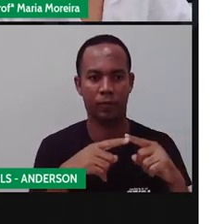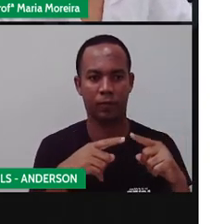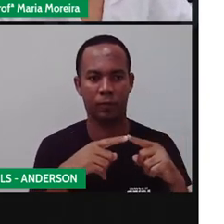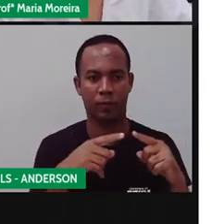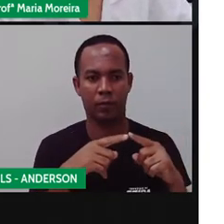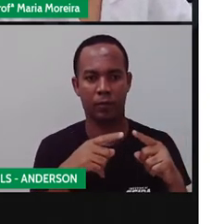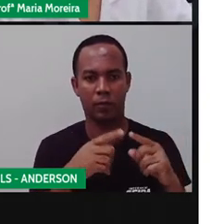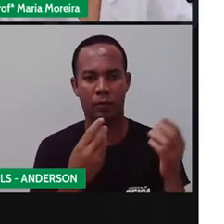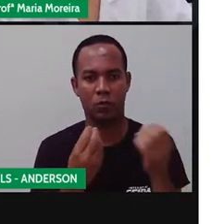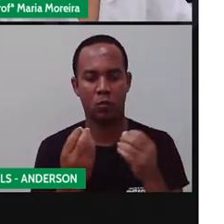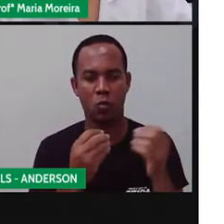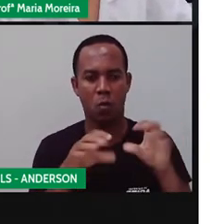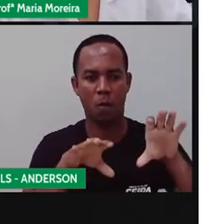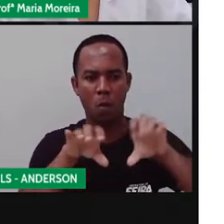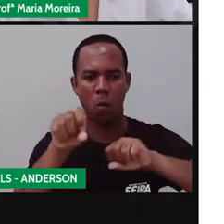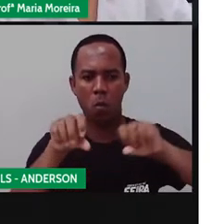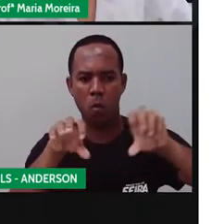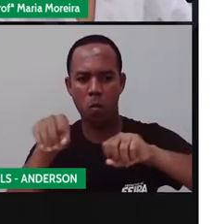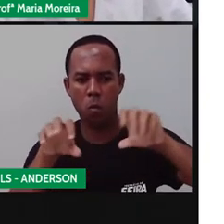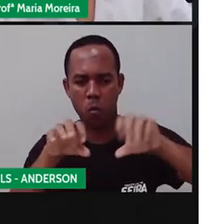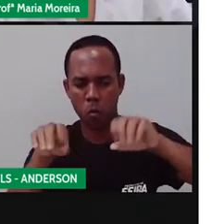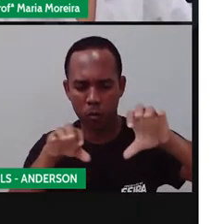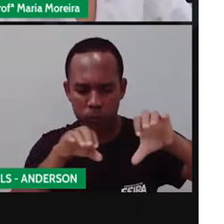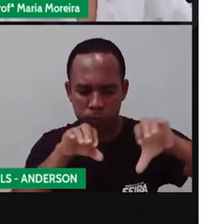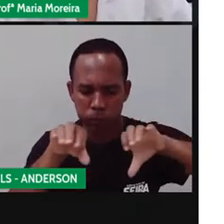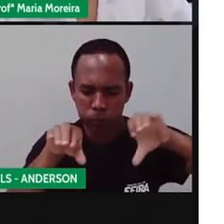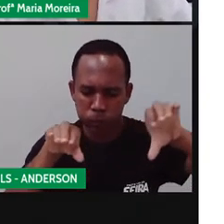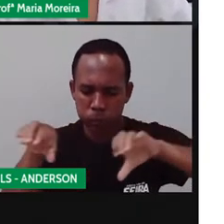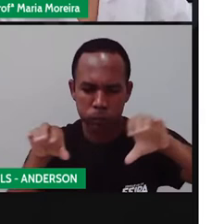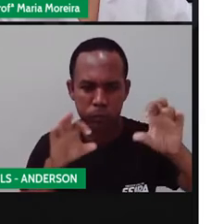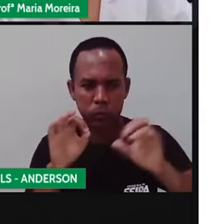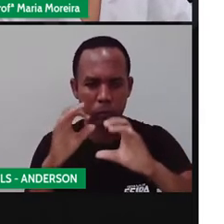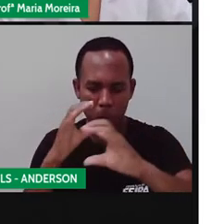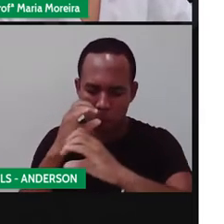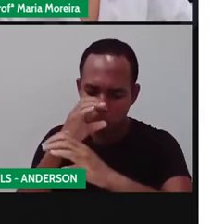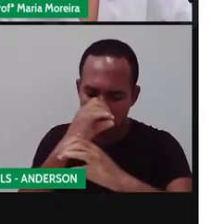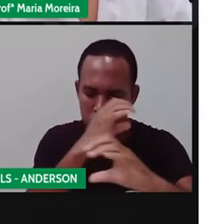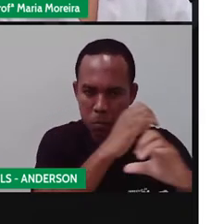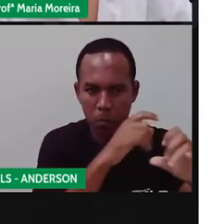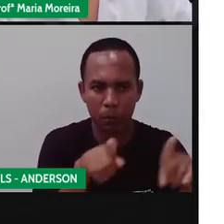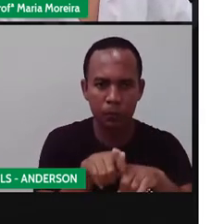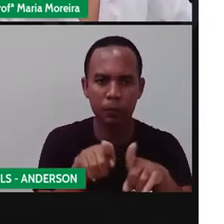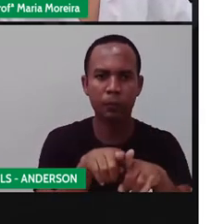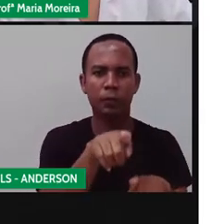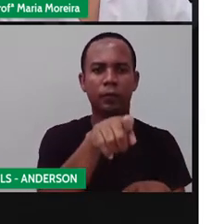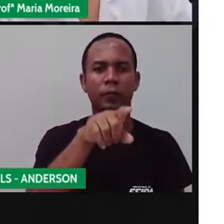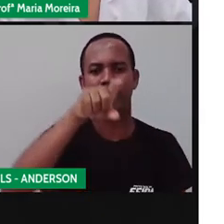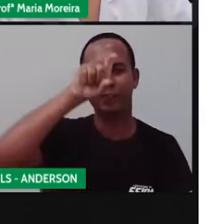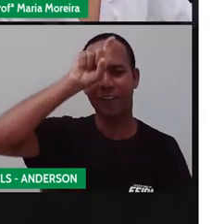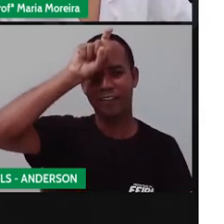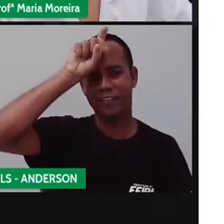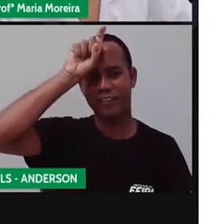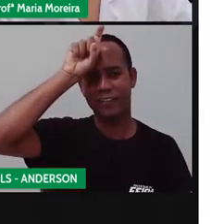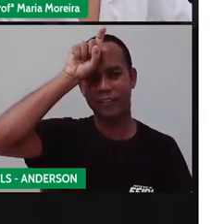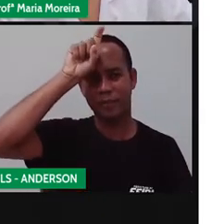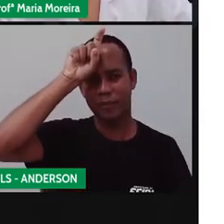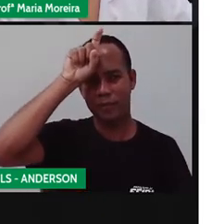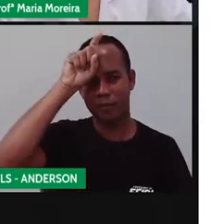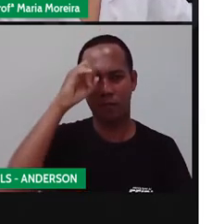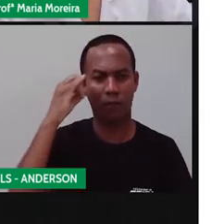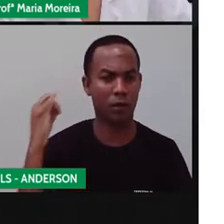referência às medições de terra aí. A Pro não sabe, porque ela não sabe ler isso aí. Os egípcios tiveram grande